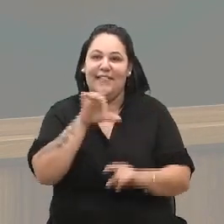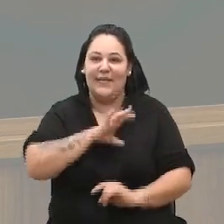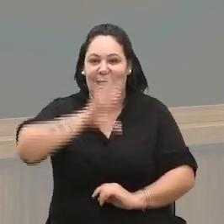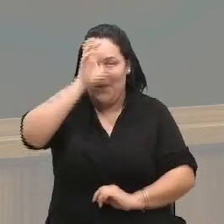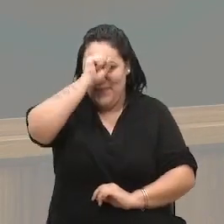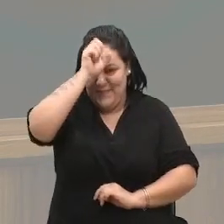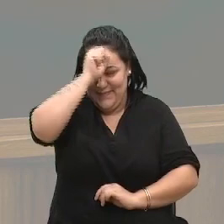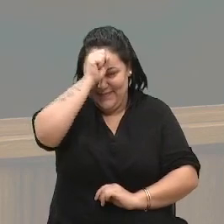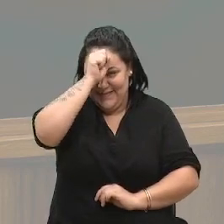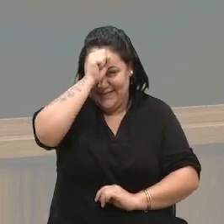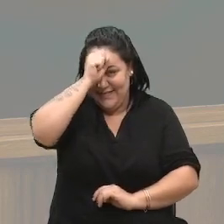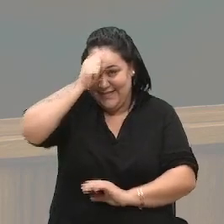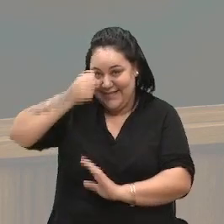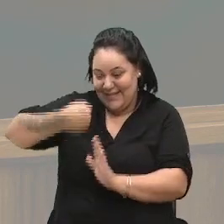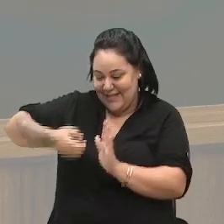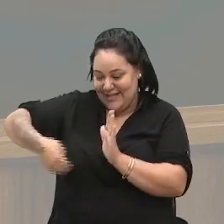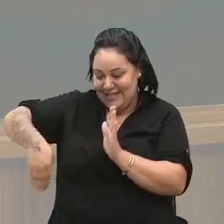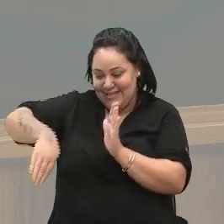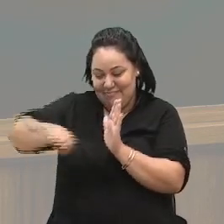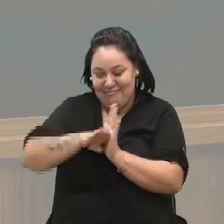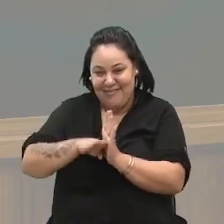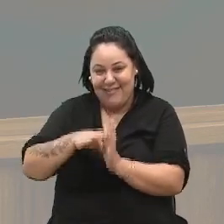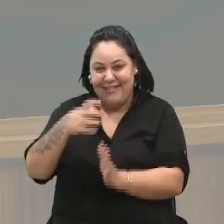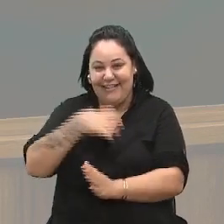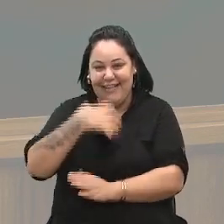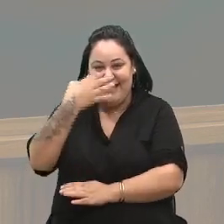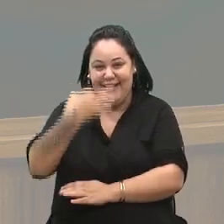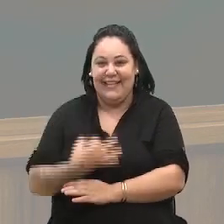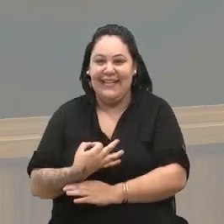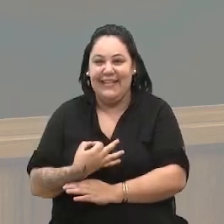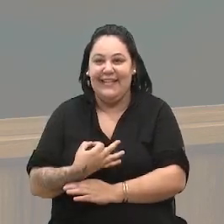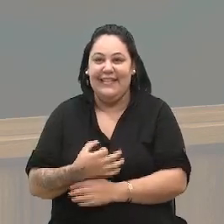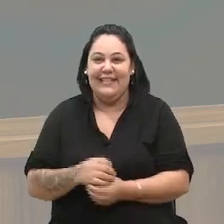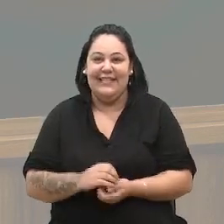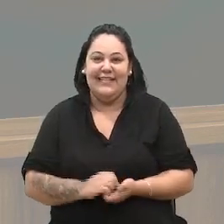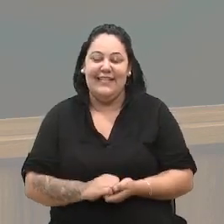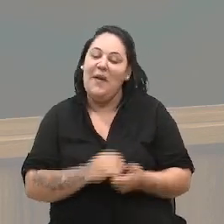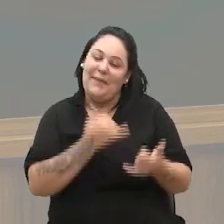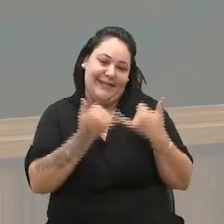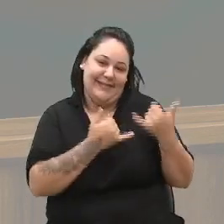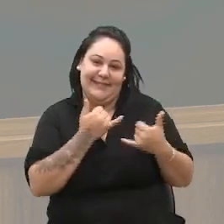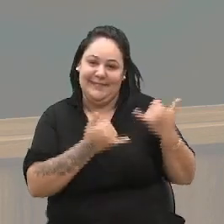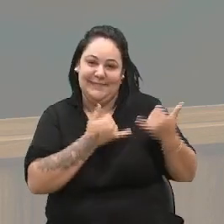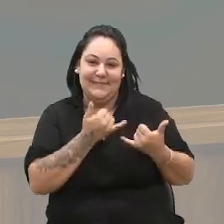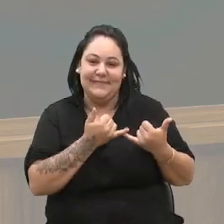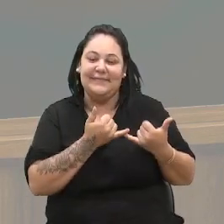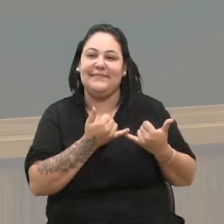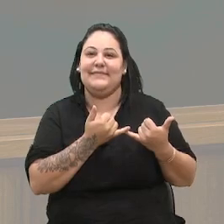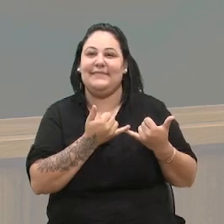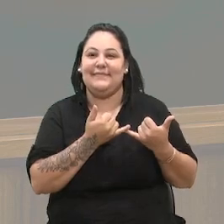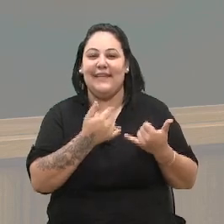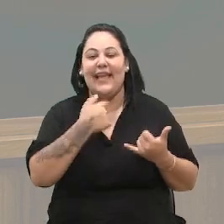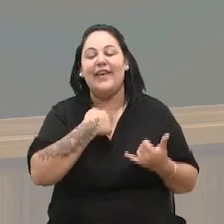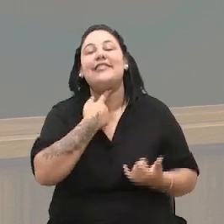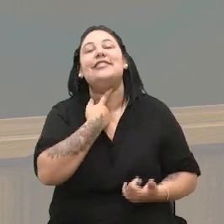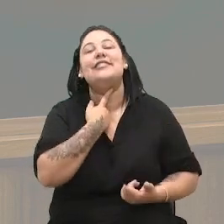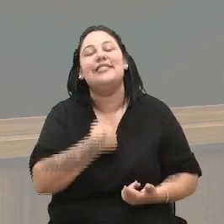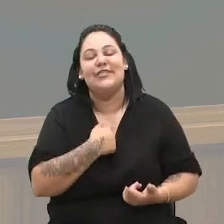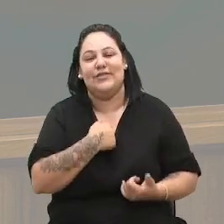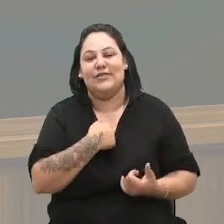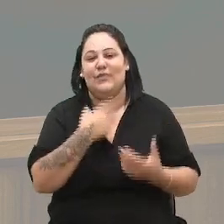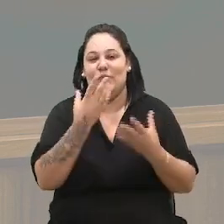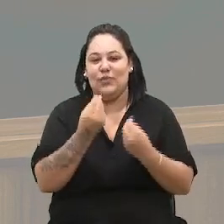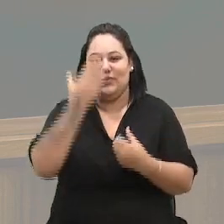a estacionar no meu lado, né, mas enfim, brincadeiras à parte, desejo muito sucesso